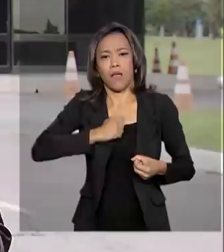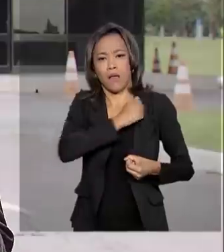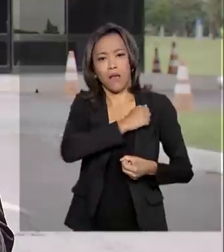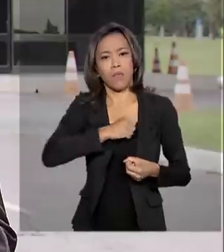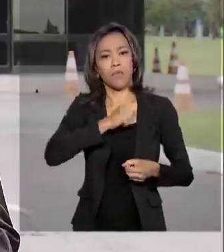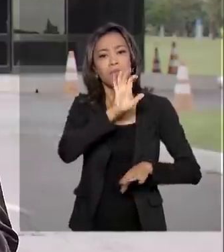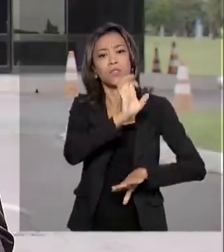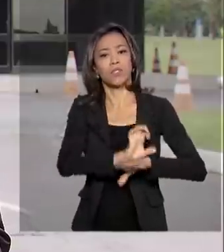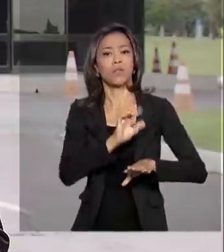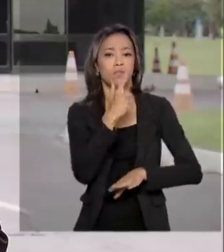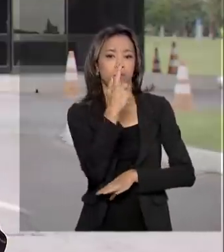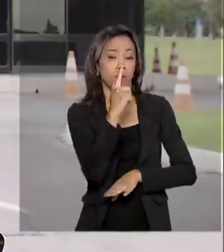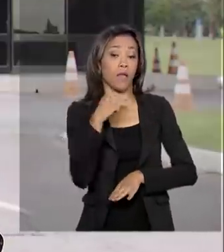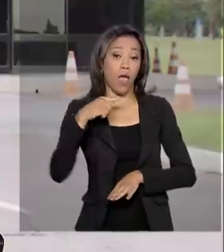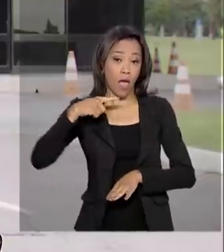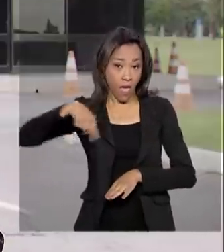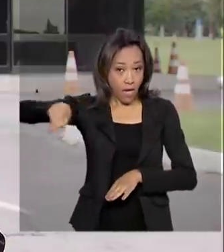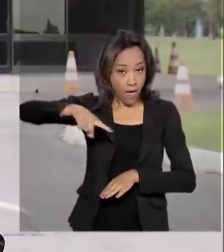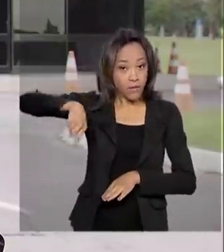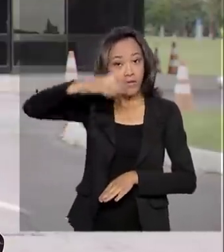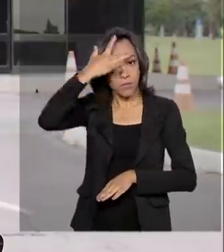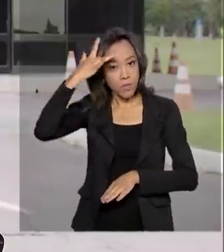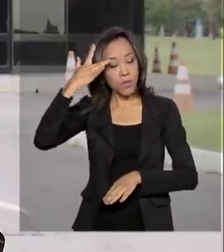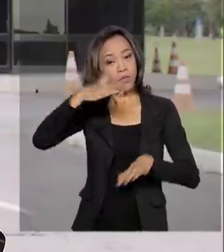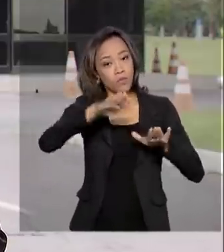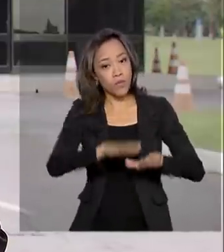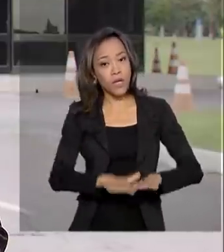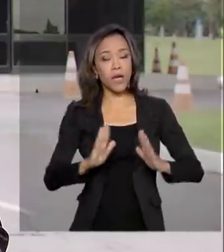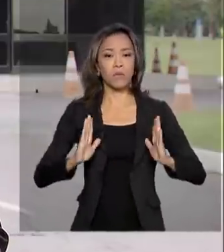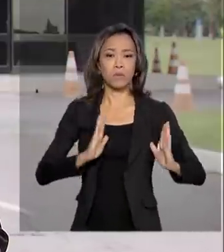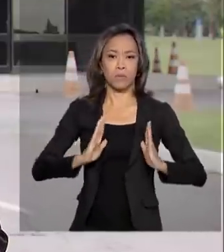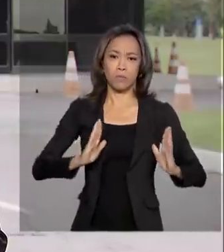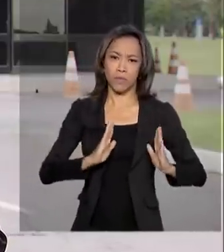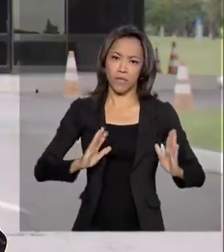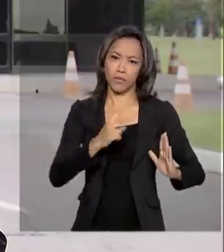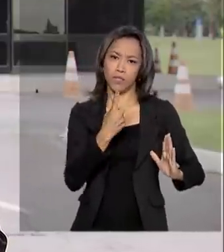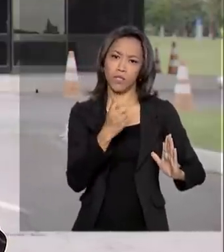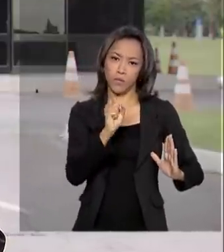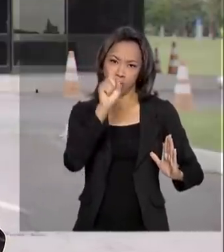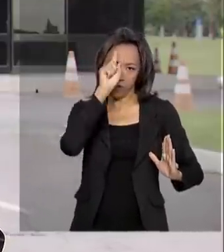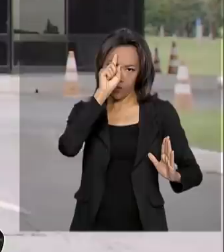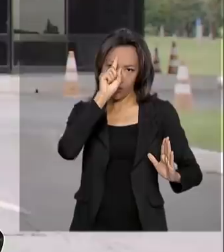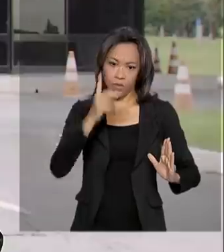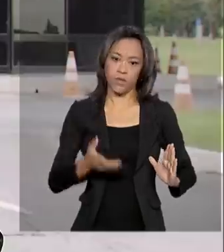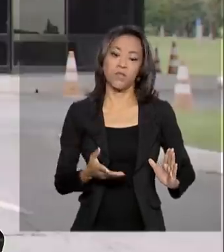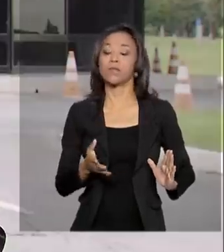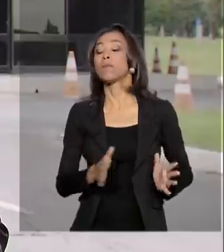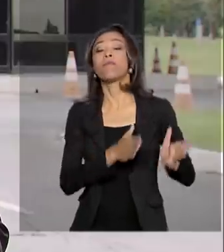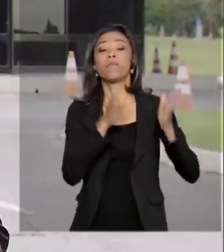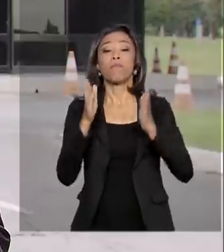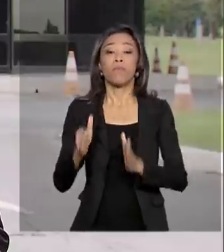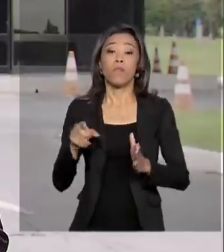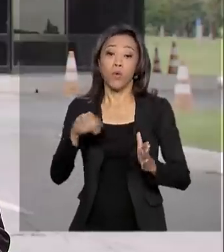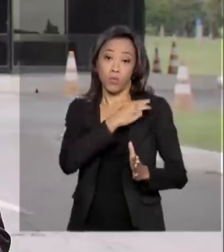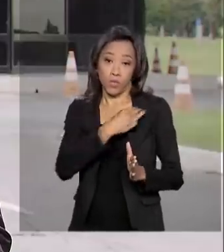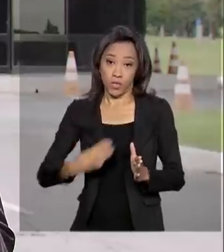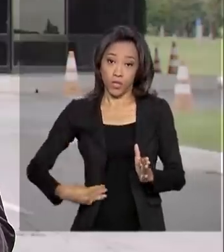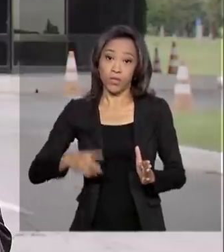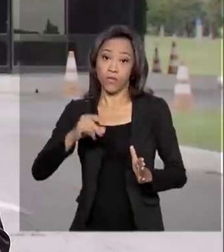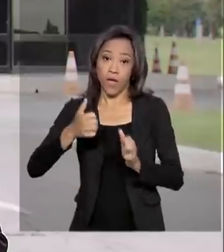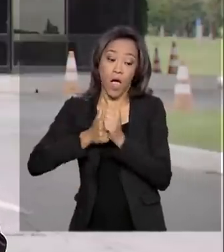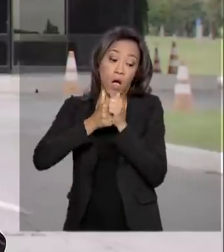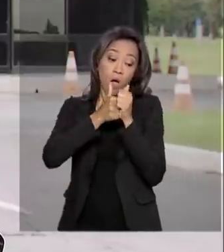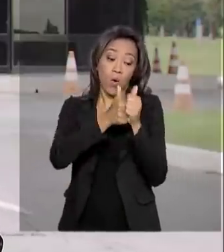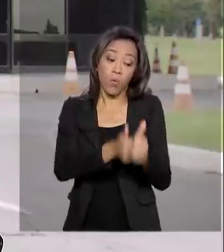onde essas pessoas vão ficar isoladas pelo período de 18 dias. O ministro da Defesa, Fernando Azevedo Silva, vai acompanhar essa